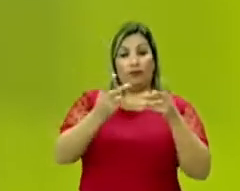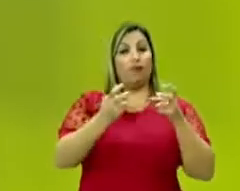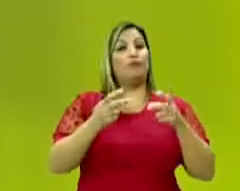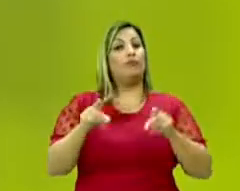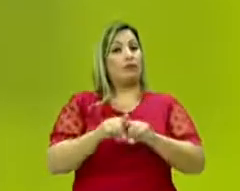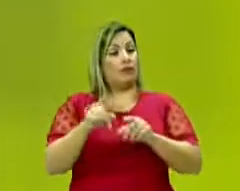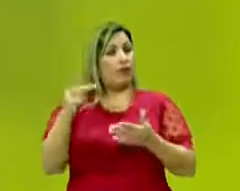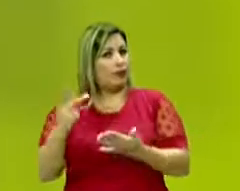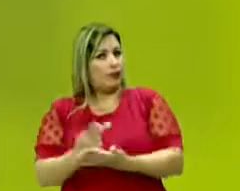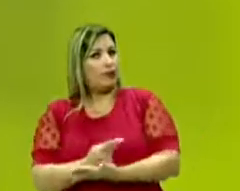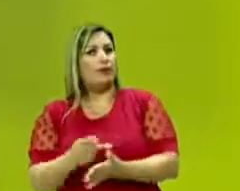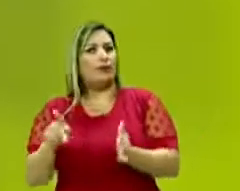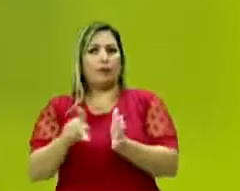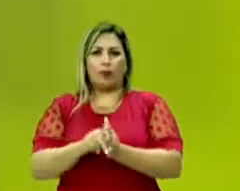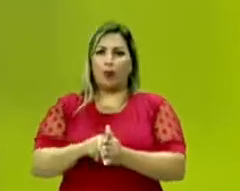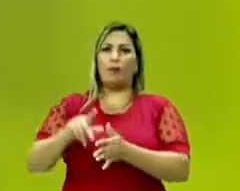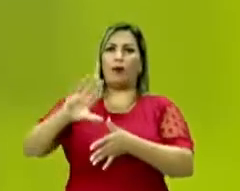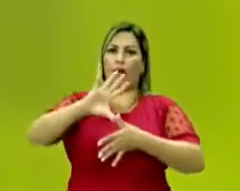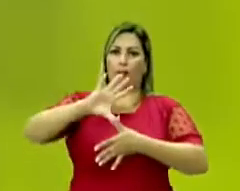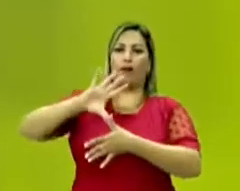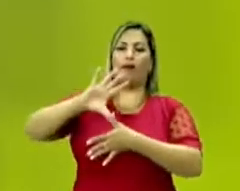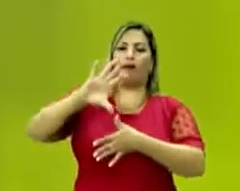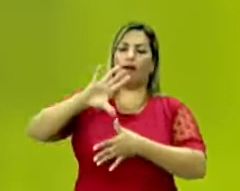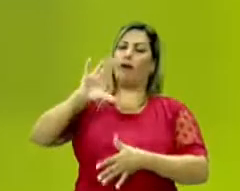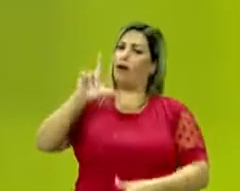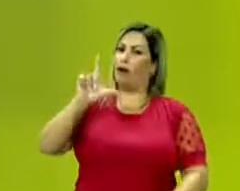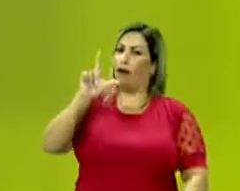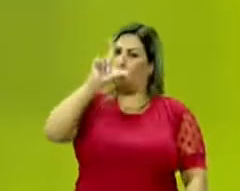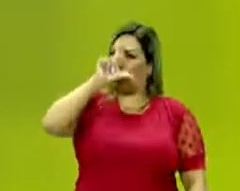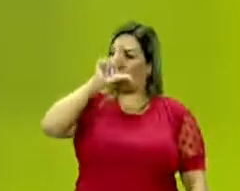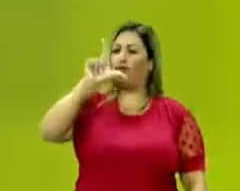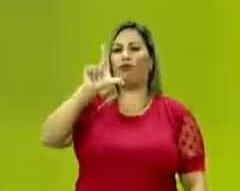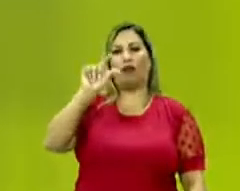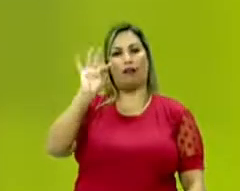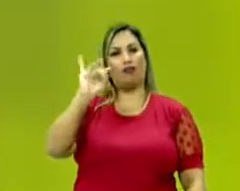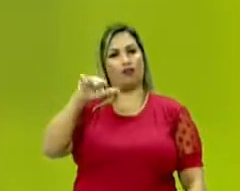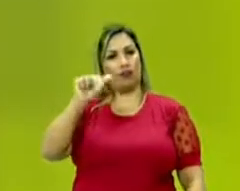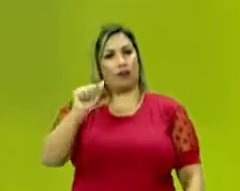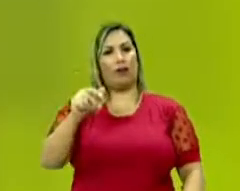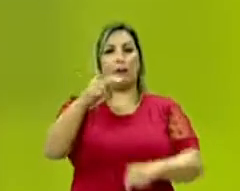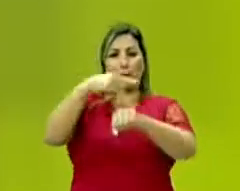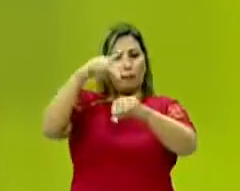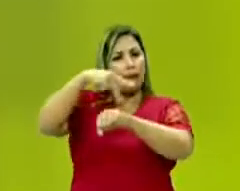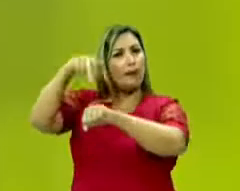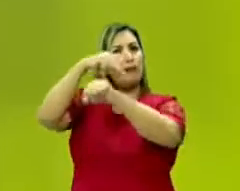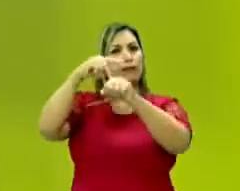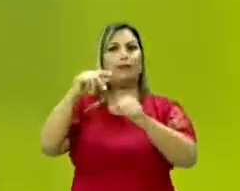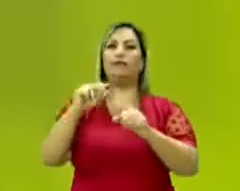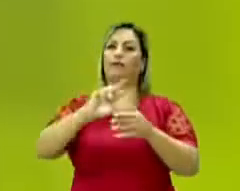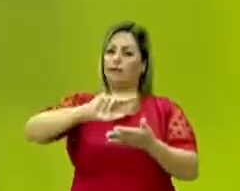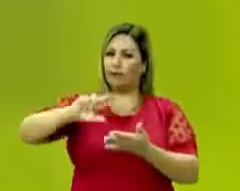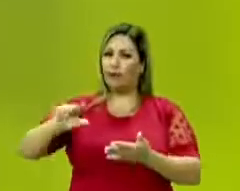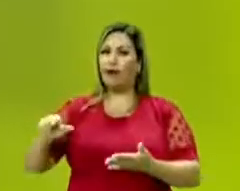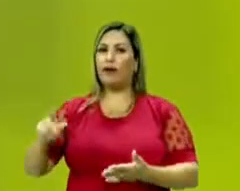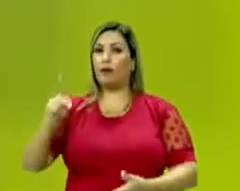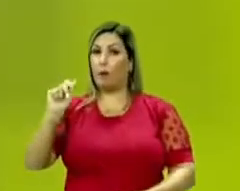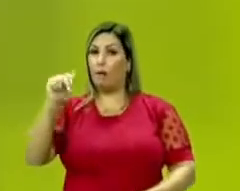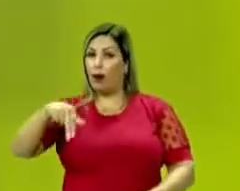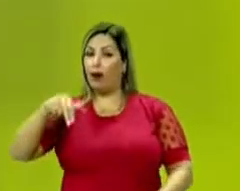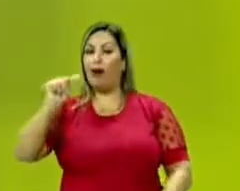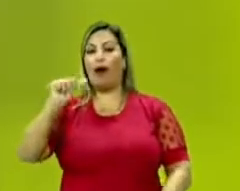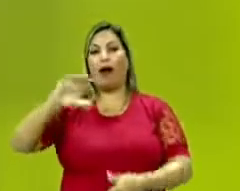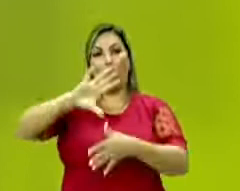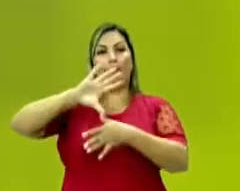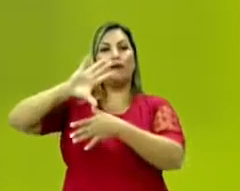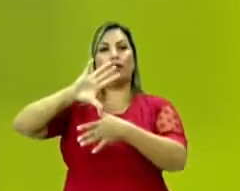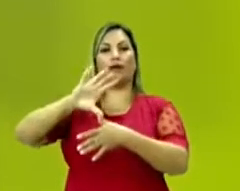acontecer na própria América Latina. Por isso, tantos países em detrimento do projeto pan-americano